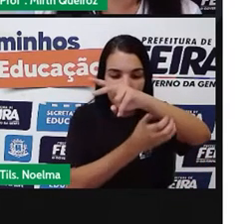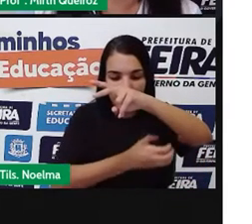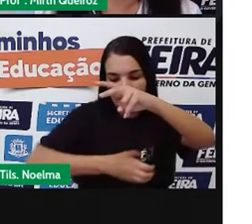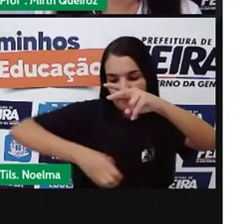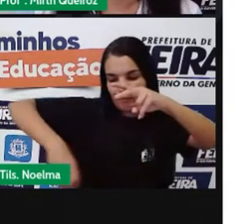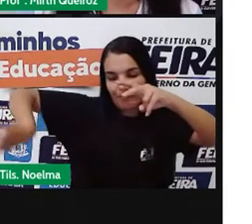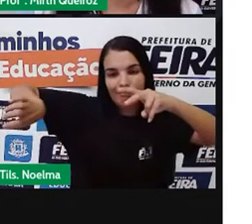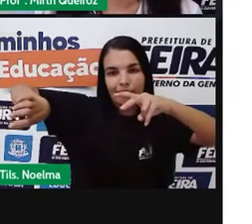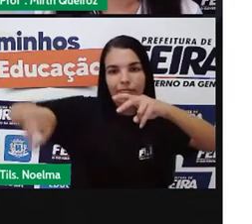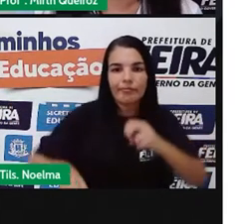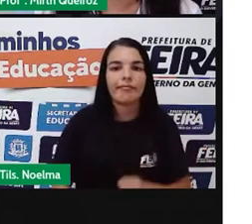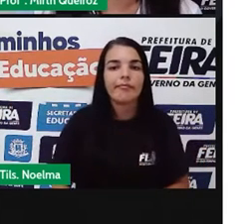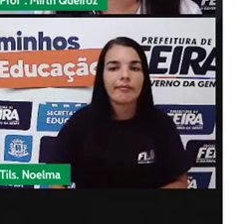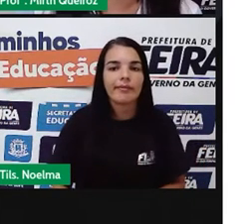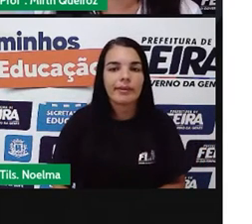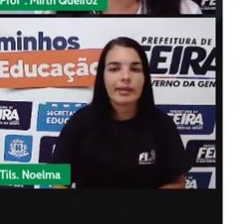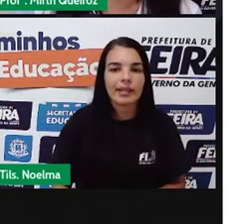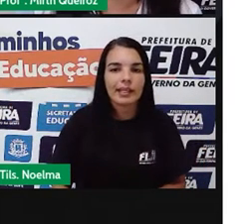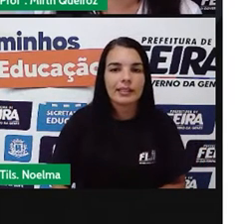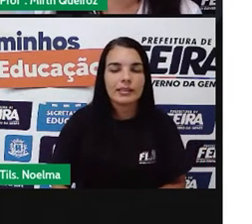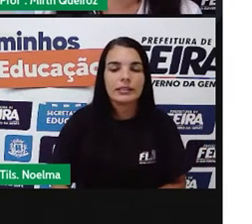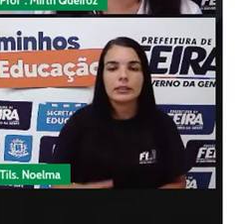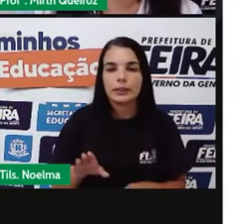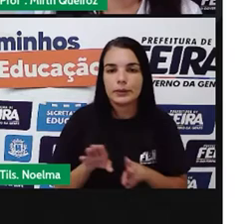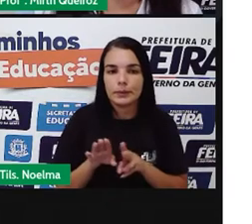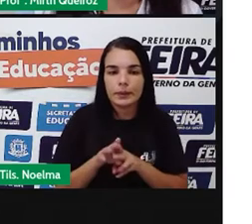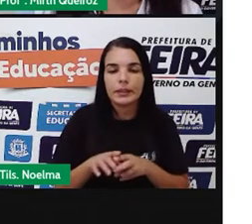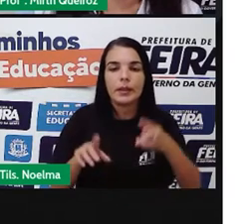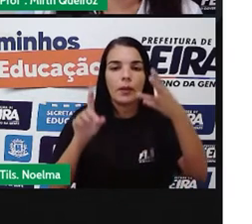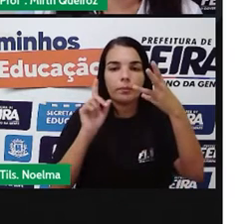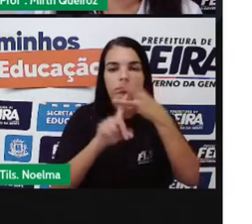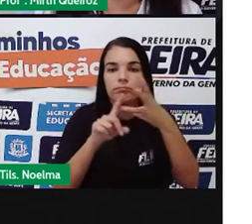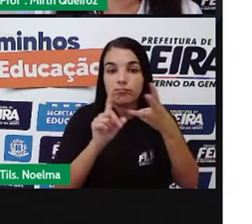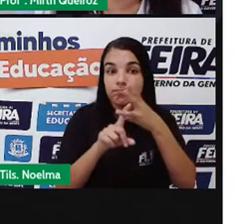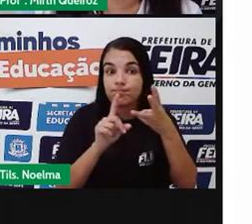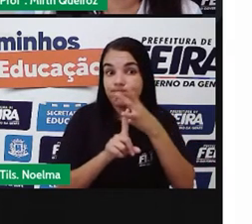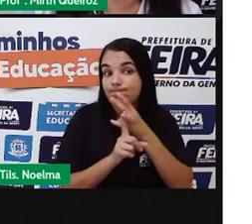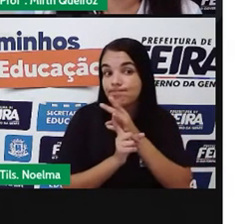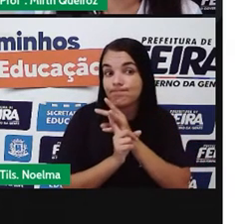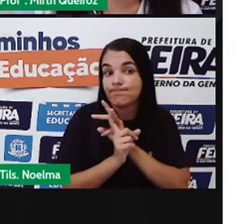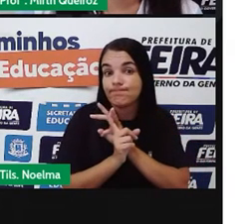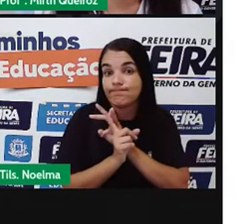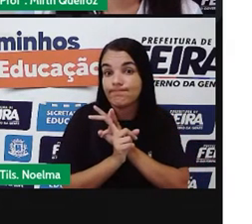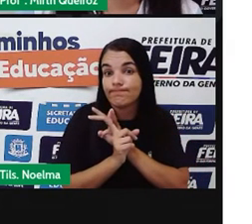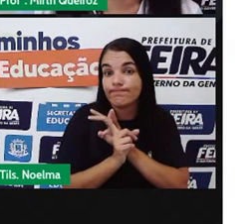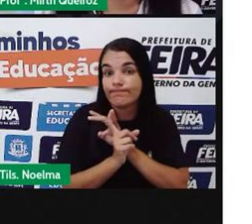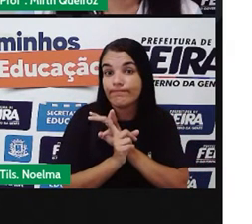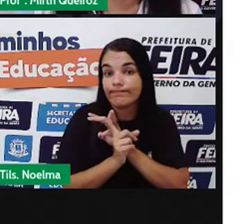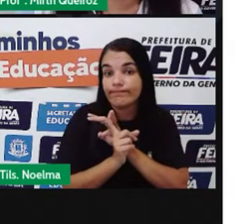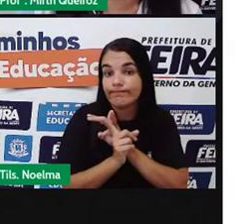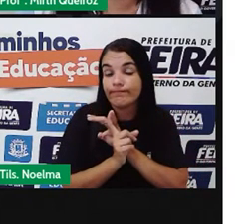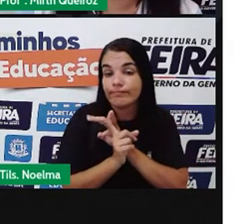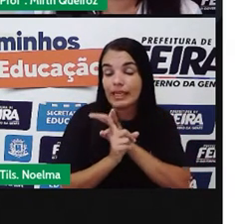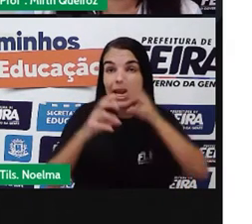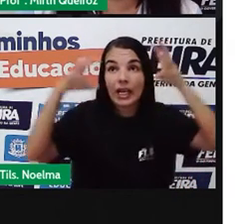esgoto e rede de tratamento desse esgoto. Seria também a drenagem